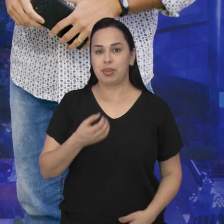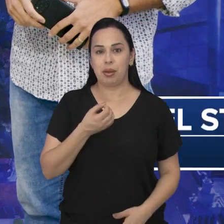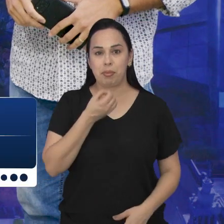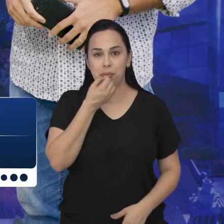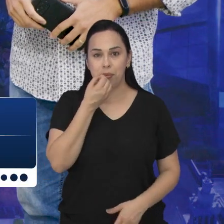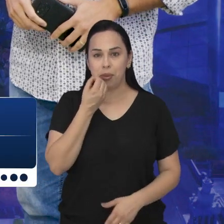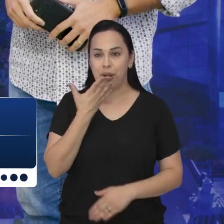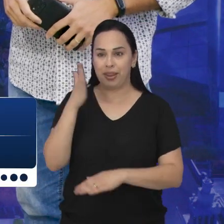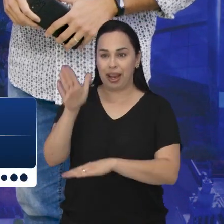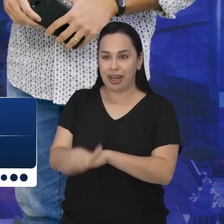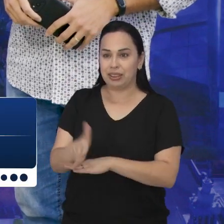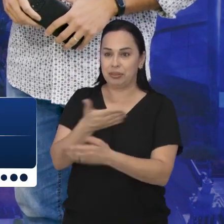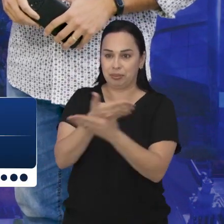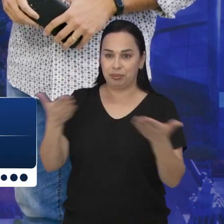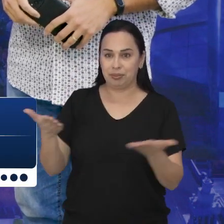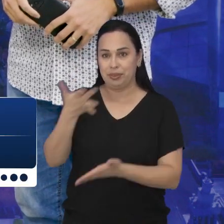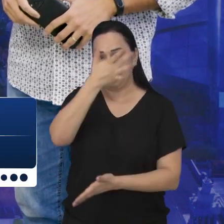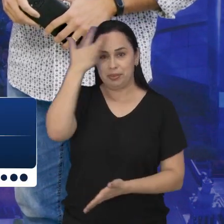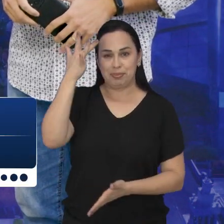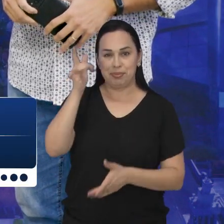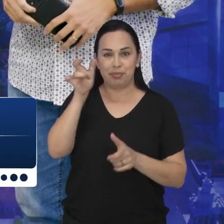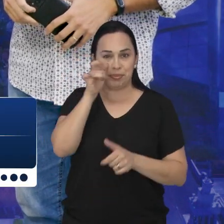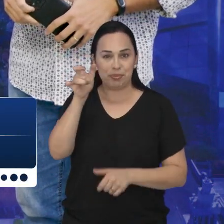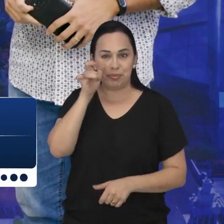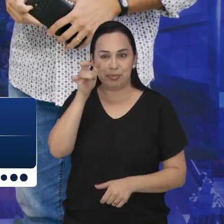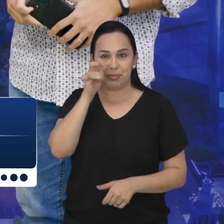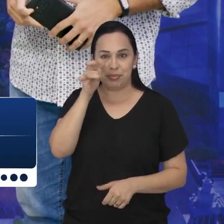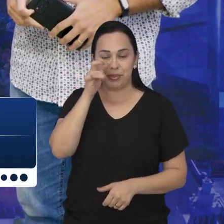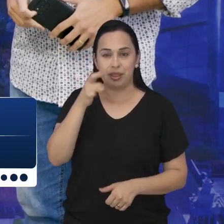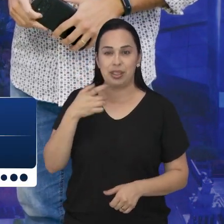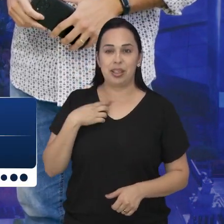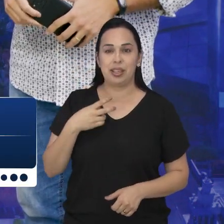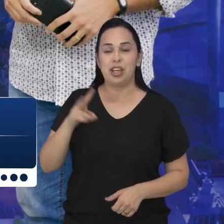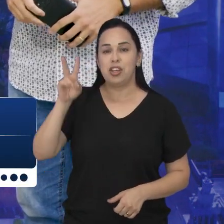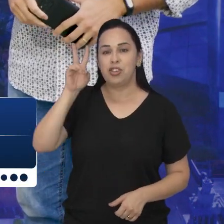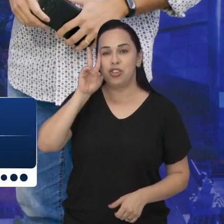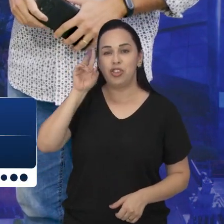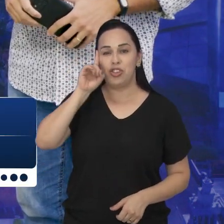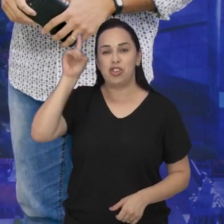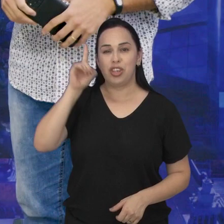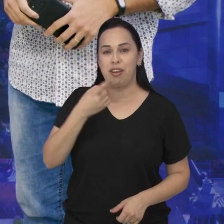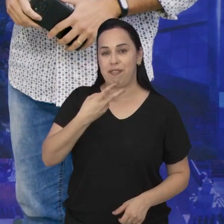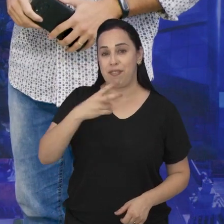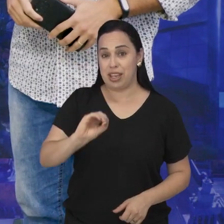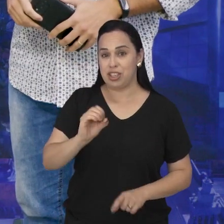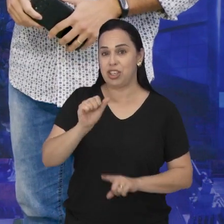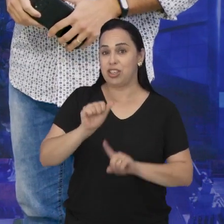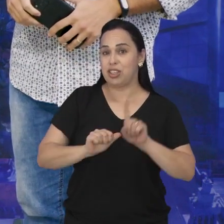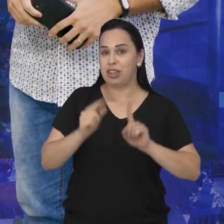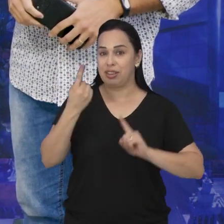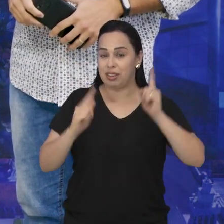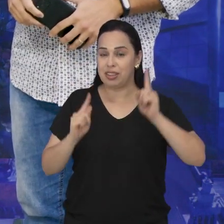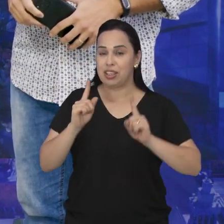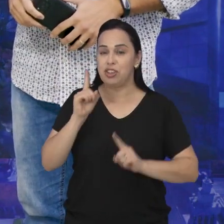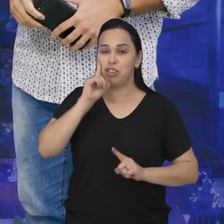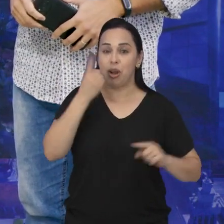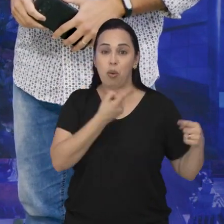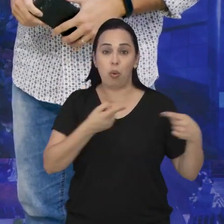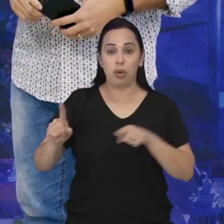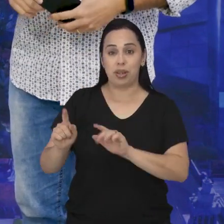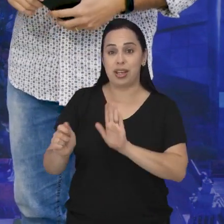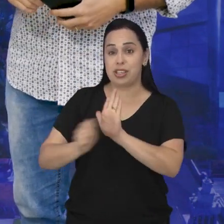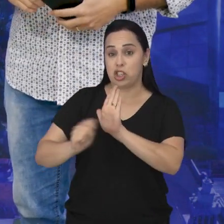Boa tarde, Lucas. Boa tarde para todo mundo que está nos assistindo. Na última segunda-feira, dia 20, foi dia nacional de combate às